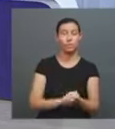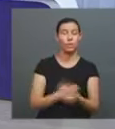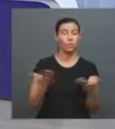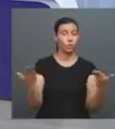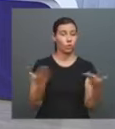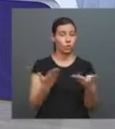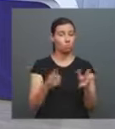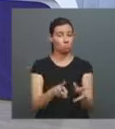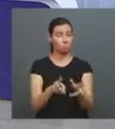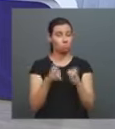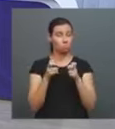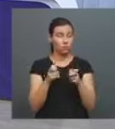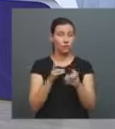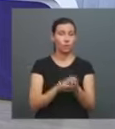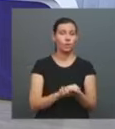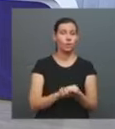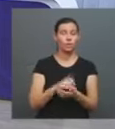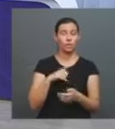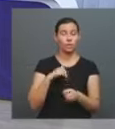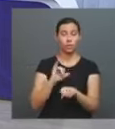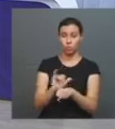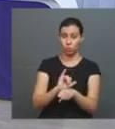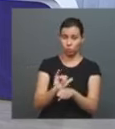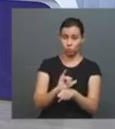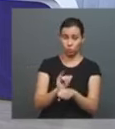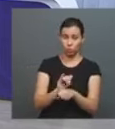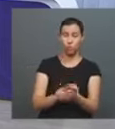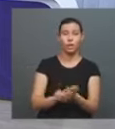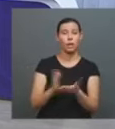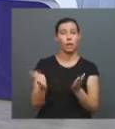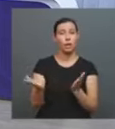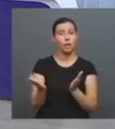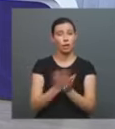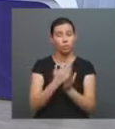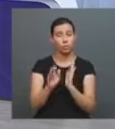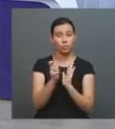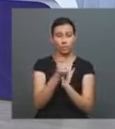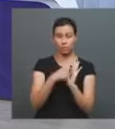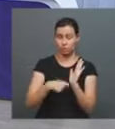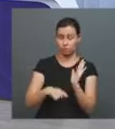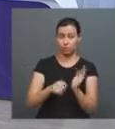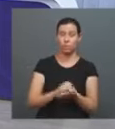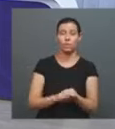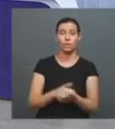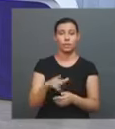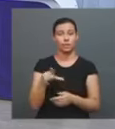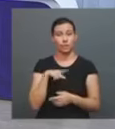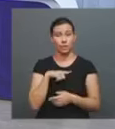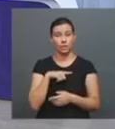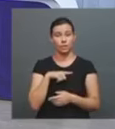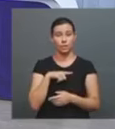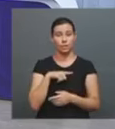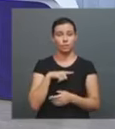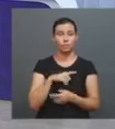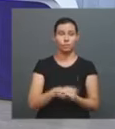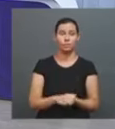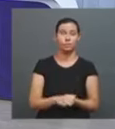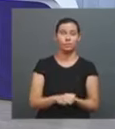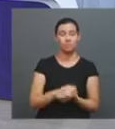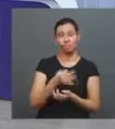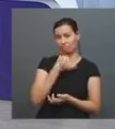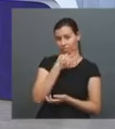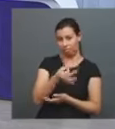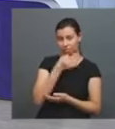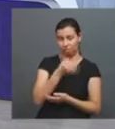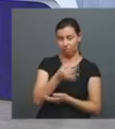a gente percebe também são os youtubers, alguns se tornando escritores, tem também os booktubers, que são os críticos que estão